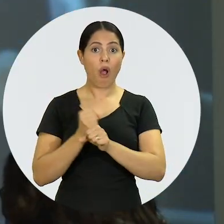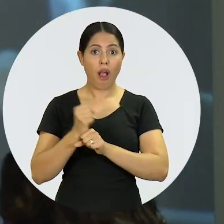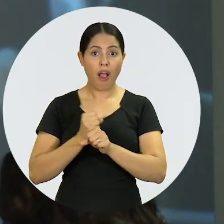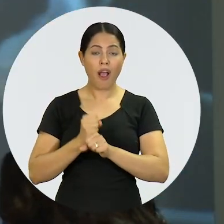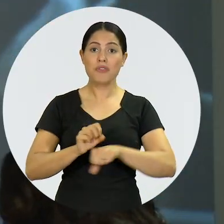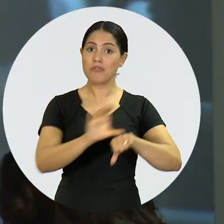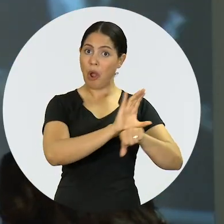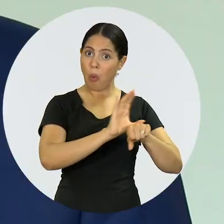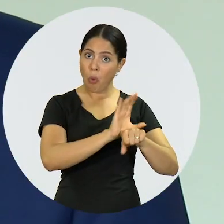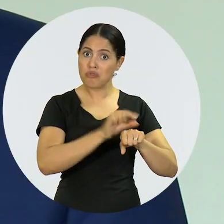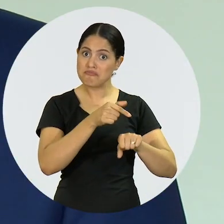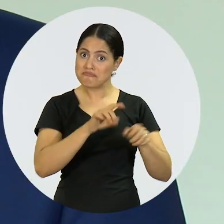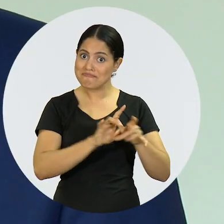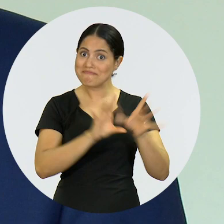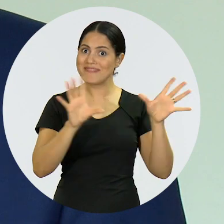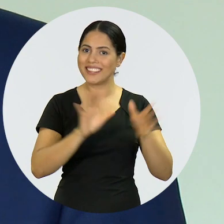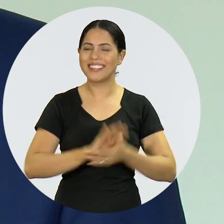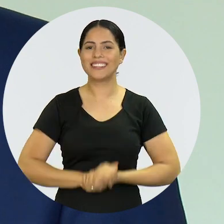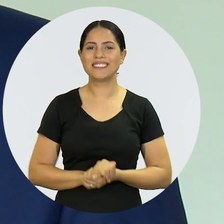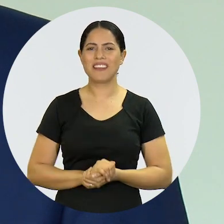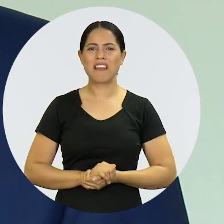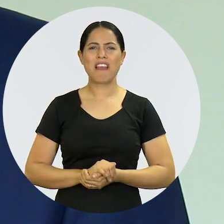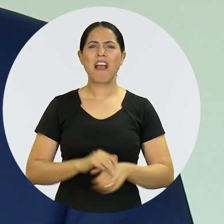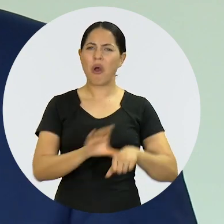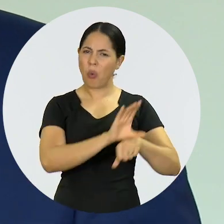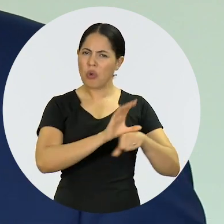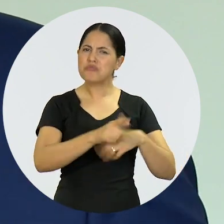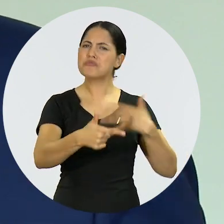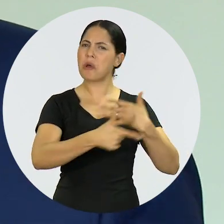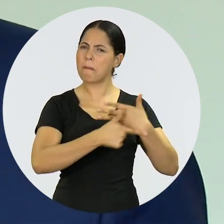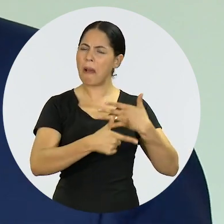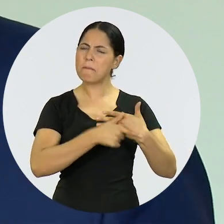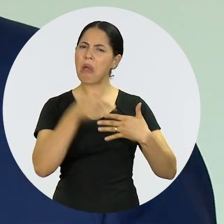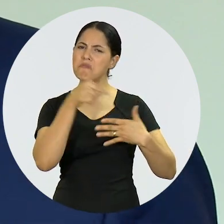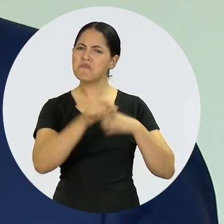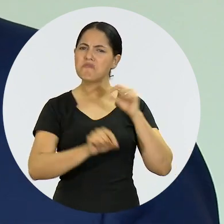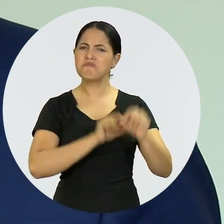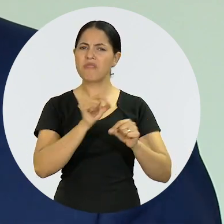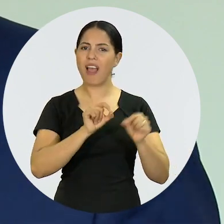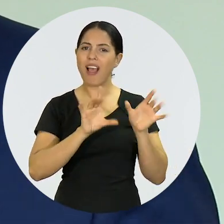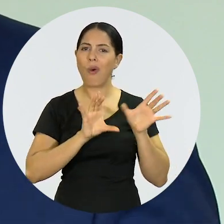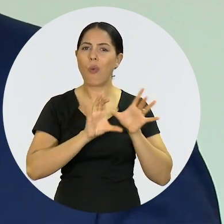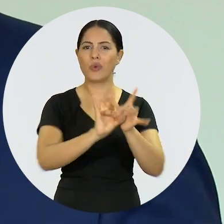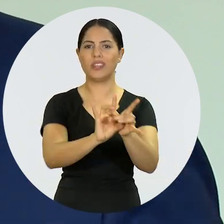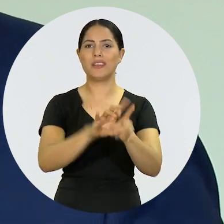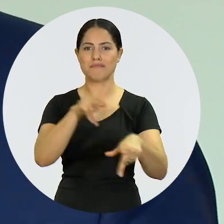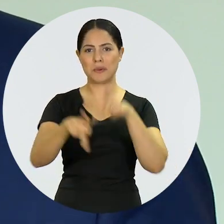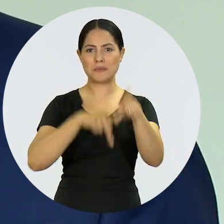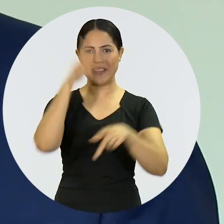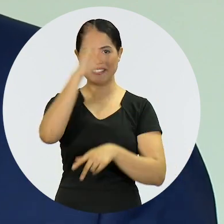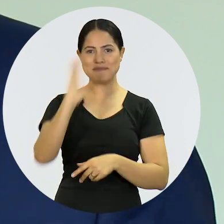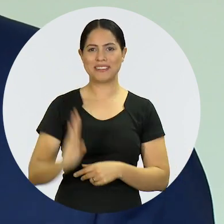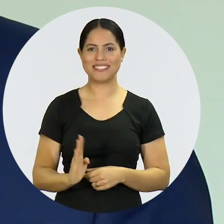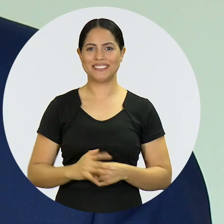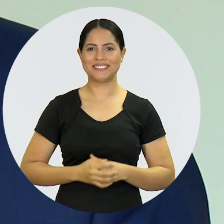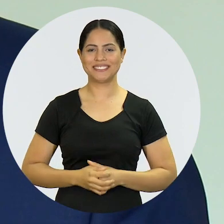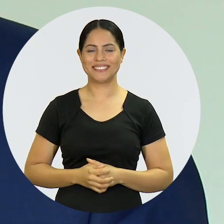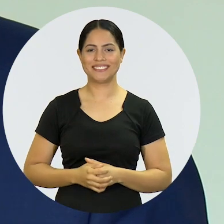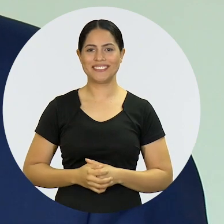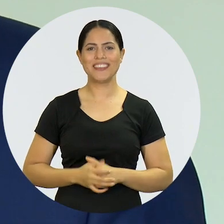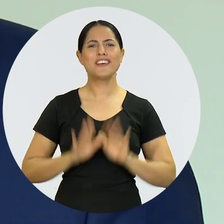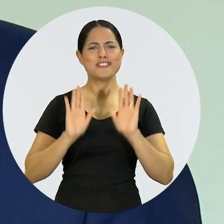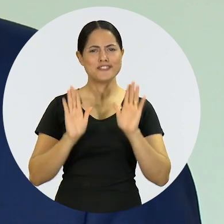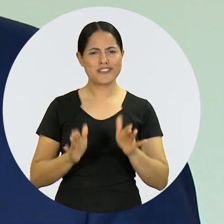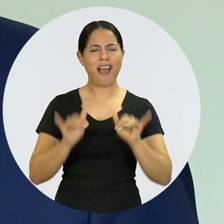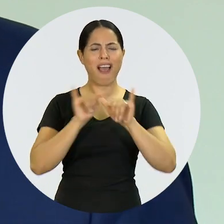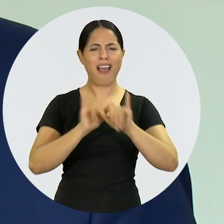da Constituição da República. A Constituição tem esse papel de ser o elo a unir a sociedade brasileira.